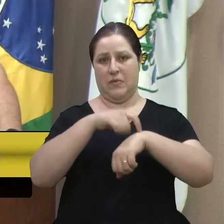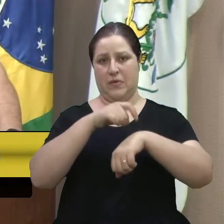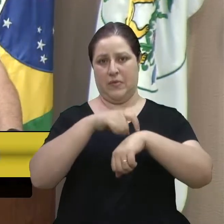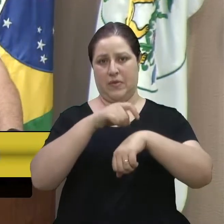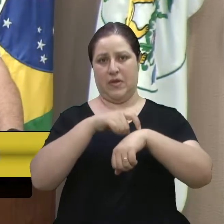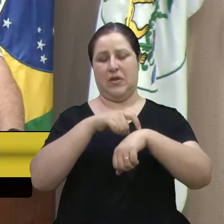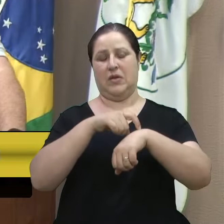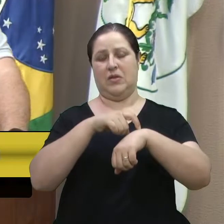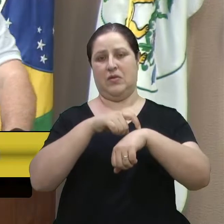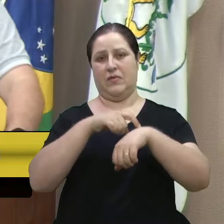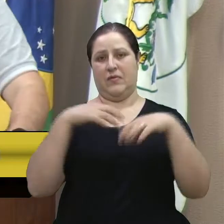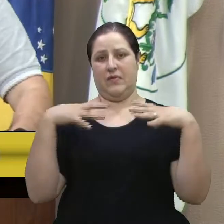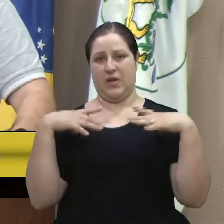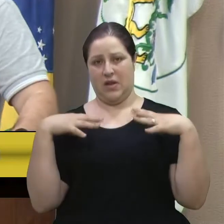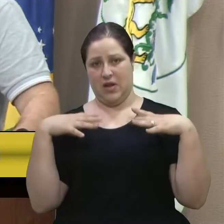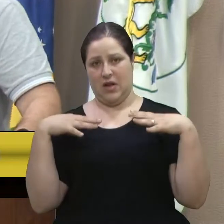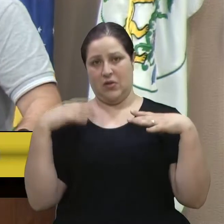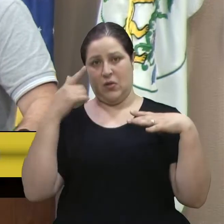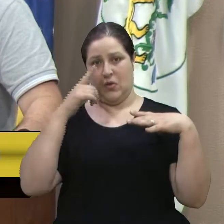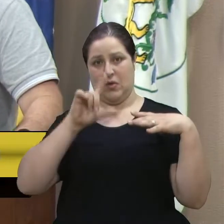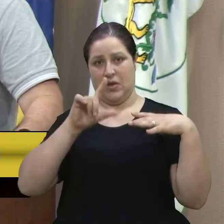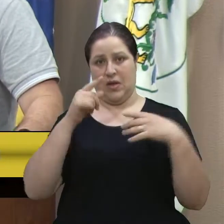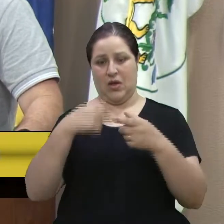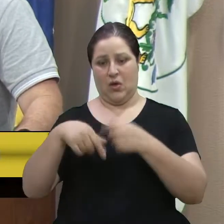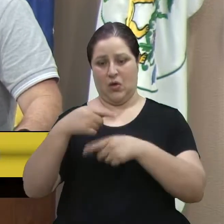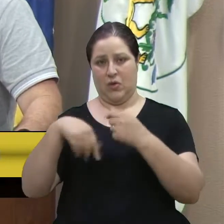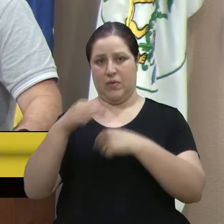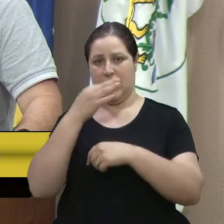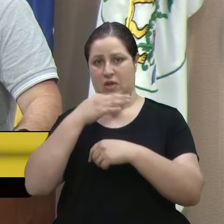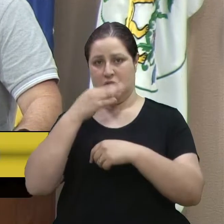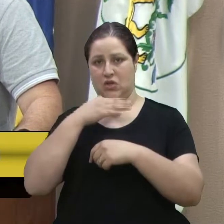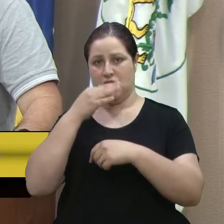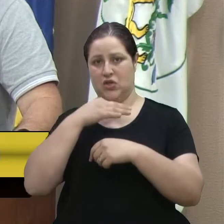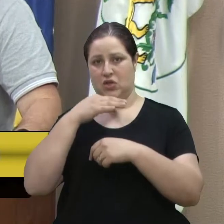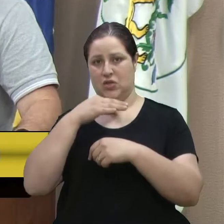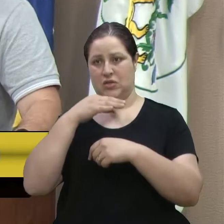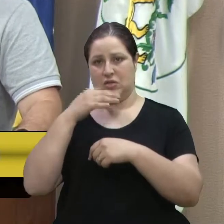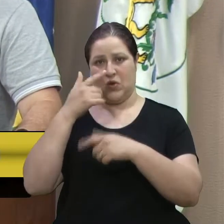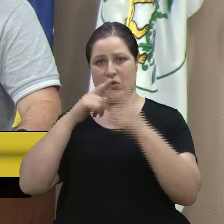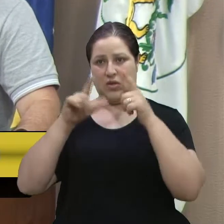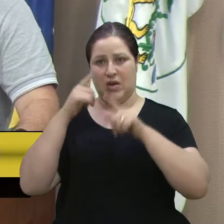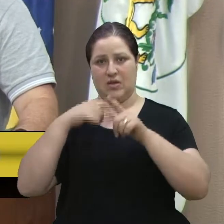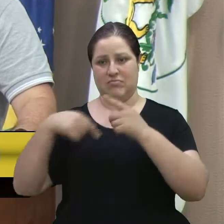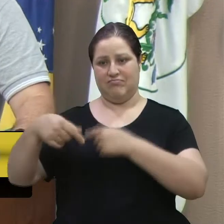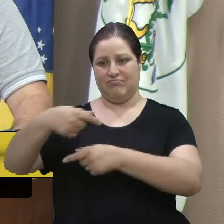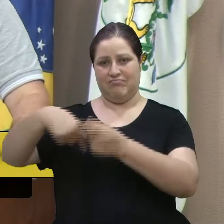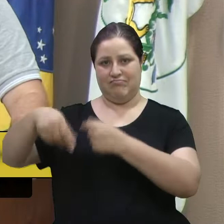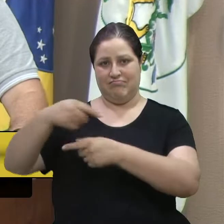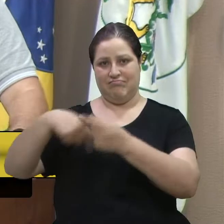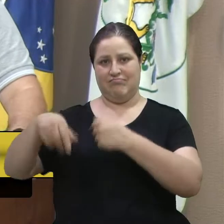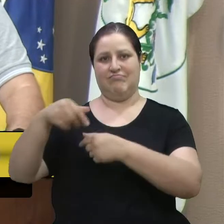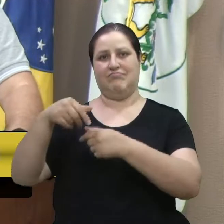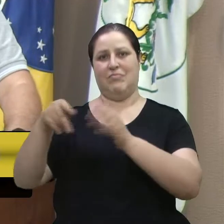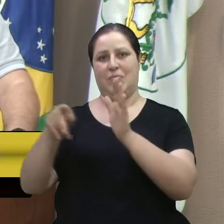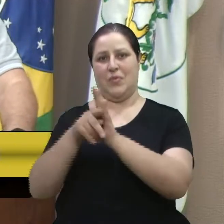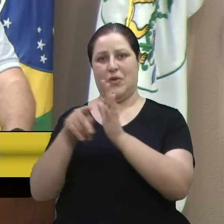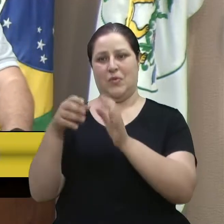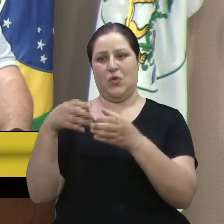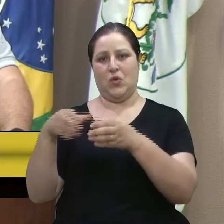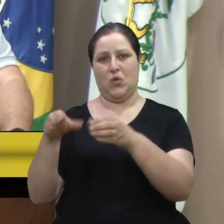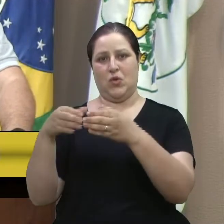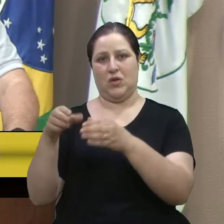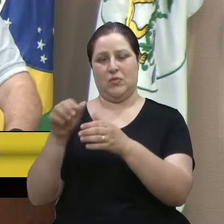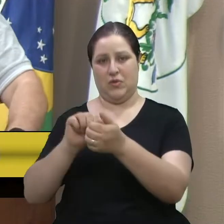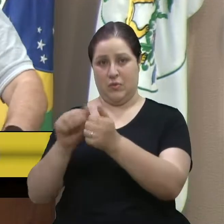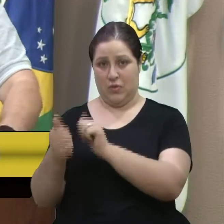através do turismo esportivo. A gente procurou trazer alguns exemplos, e nos últimos